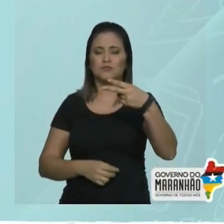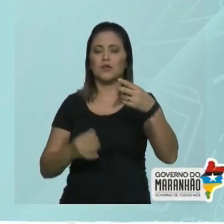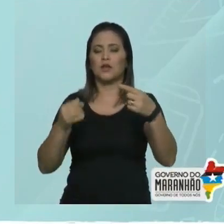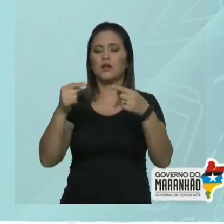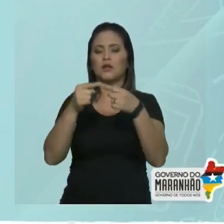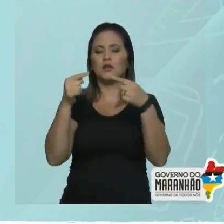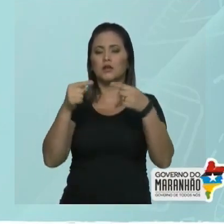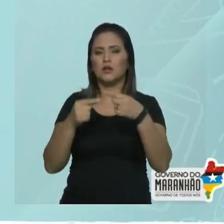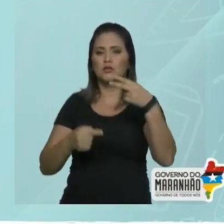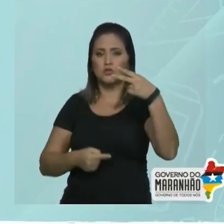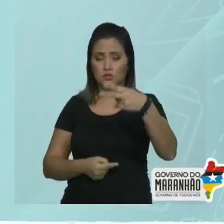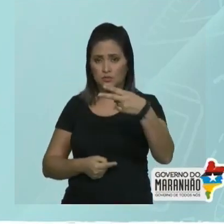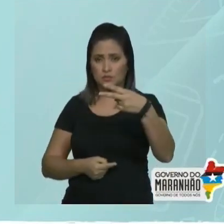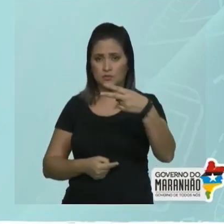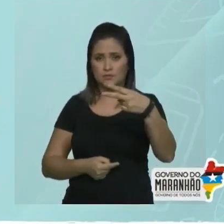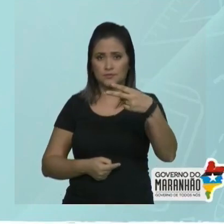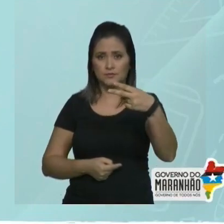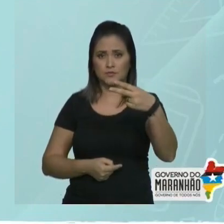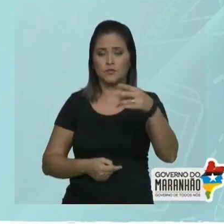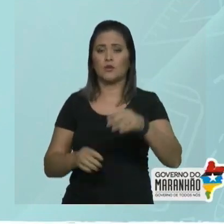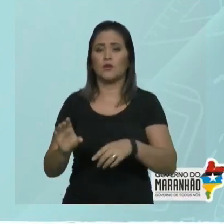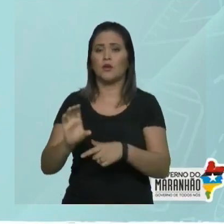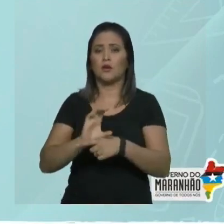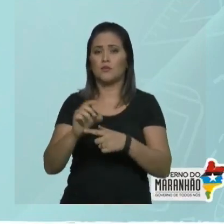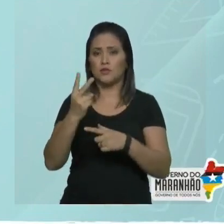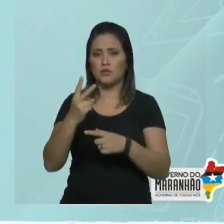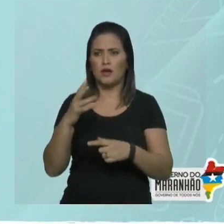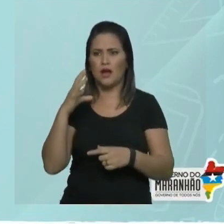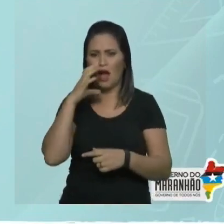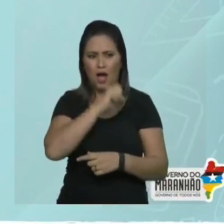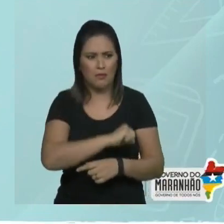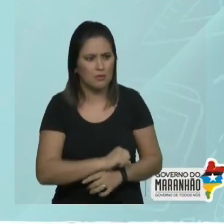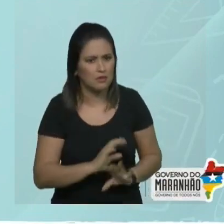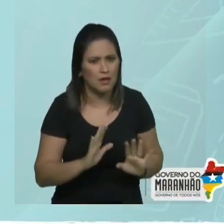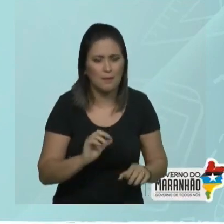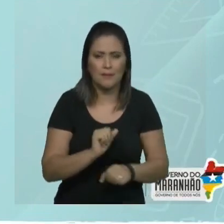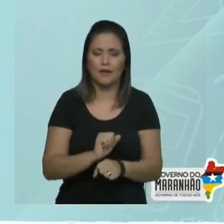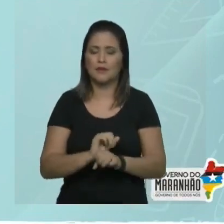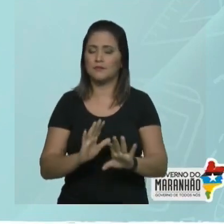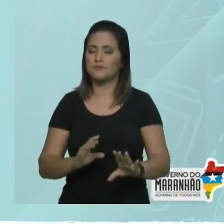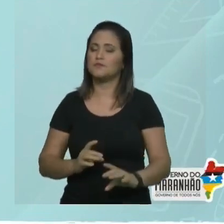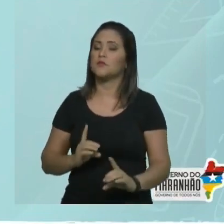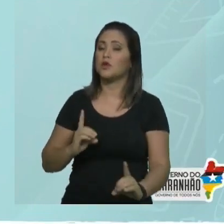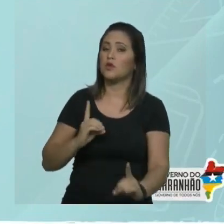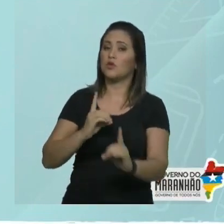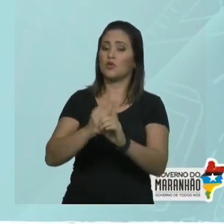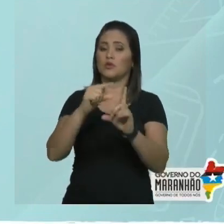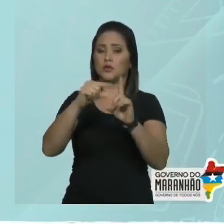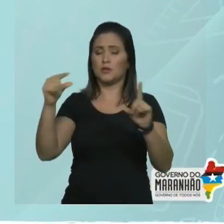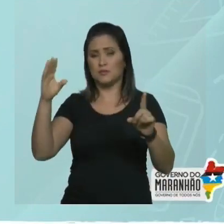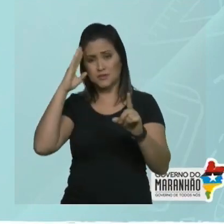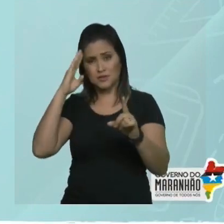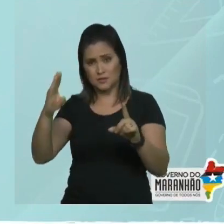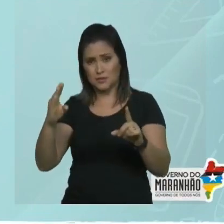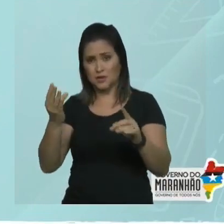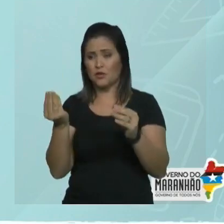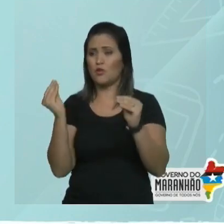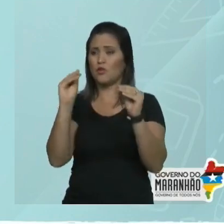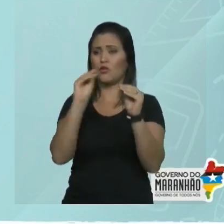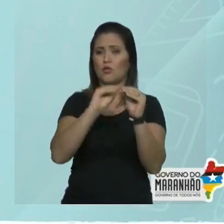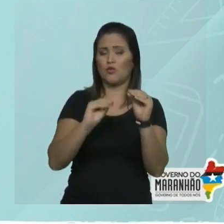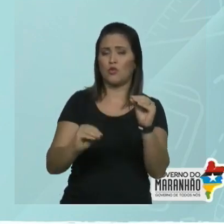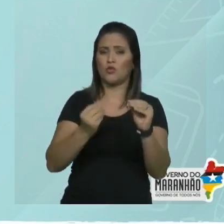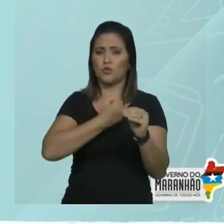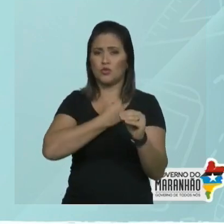Muito rápido, professor. Então vamos repetir. Achei a cadeia principal? Sim. Numerei? Vamos dar o nome. Primeiros radicais. 5,5